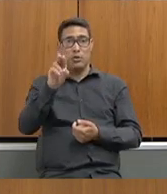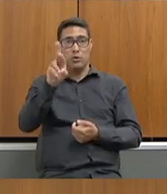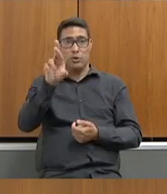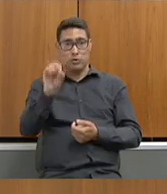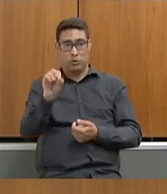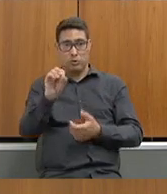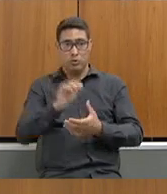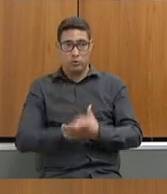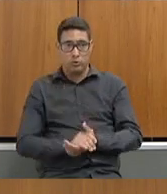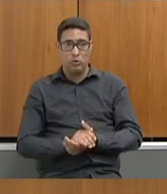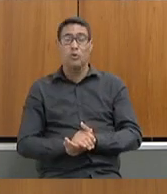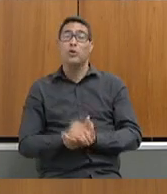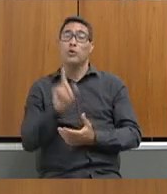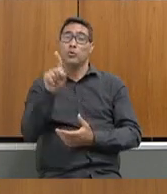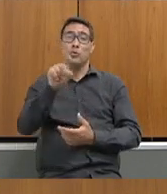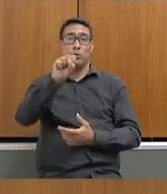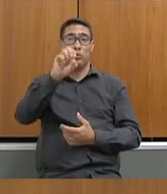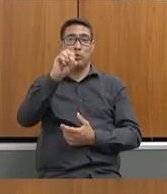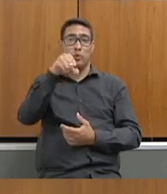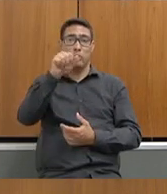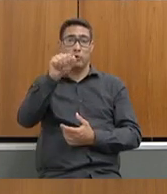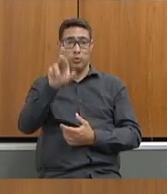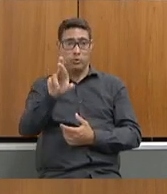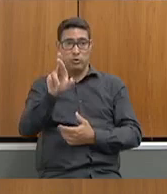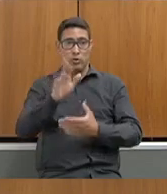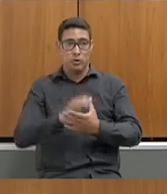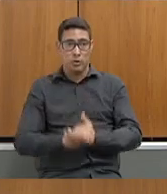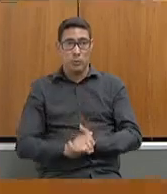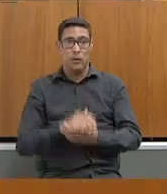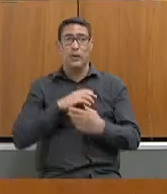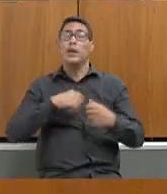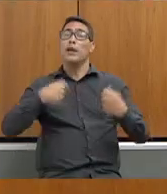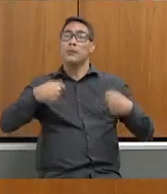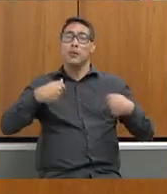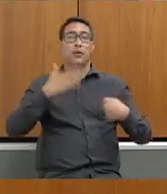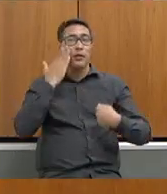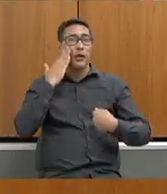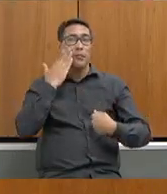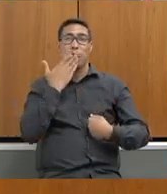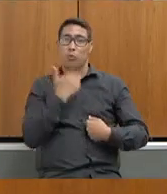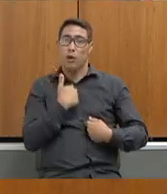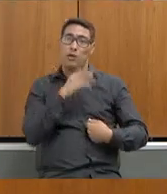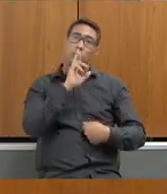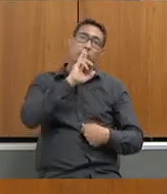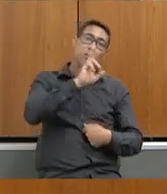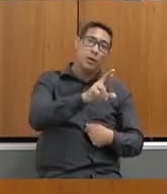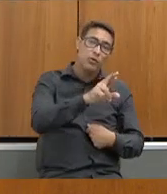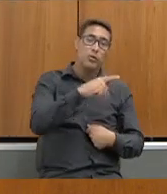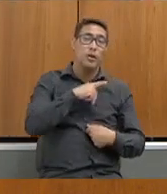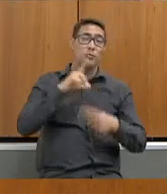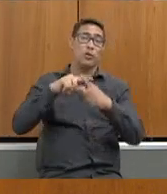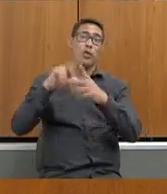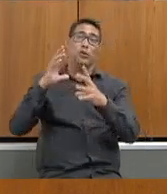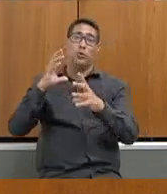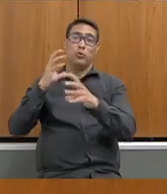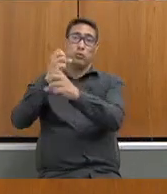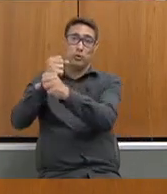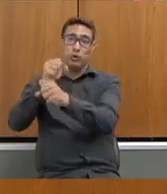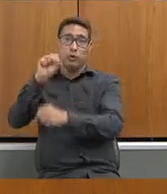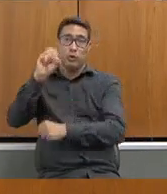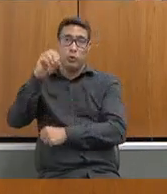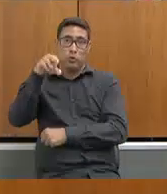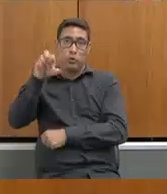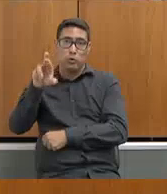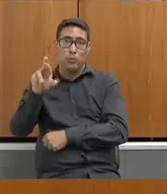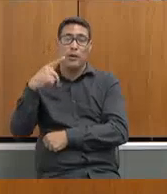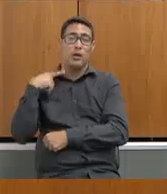perspectiva do Somar, nós estamos no primeiro ano de implantação, eu preciso de saber quais são os resultados, porque o Somar, ele vem como uma nova opção de